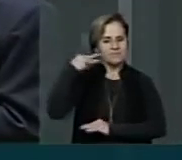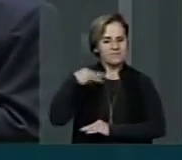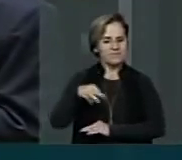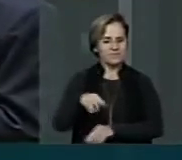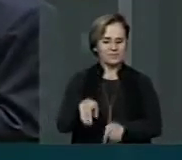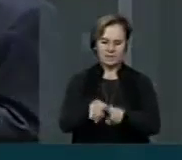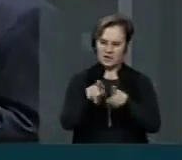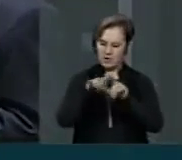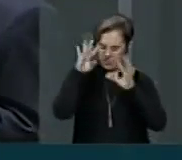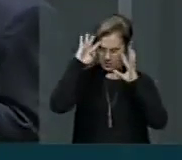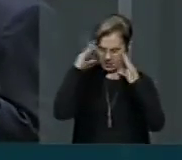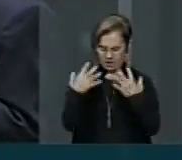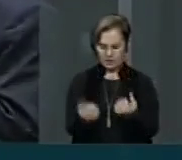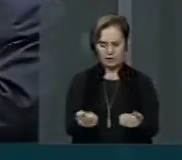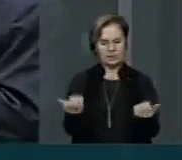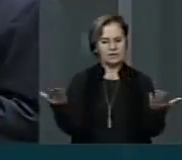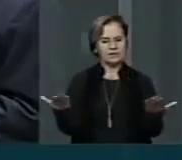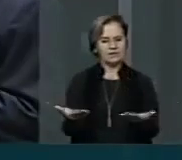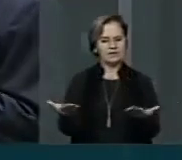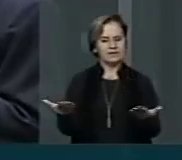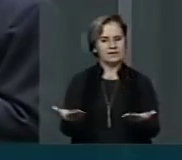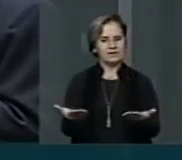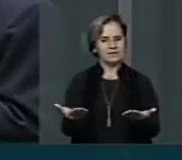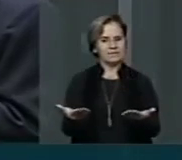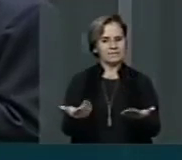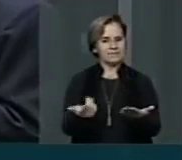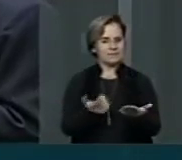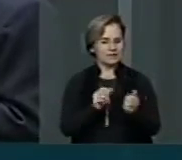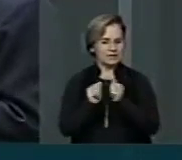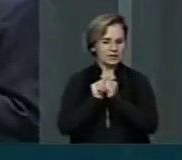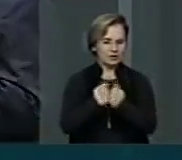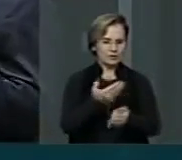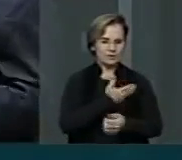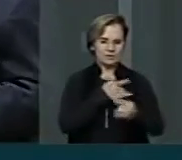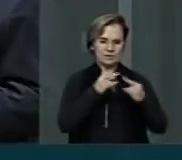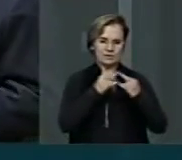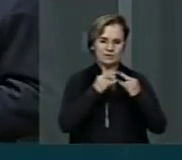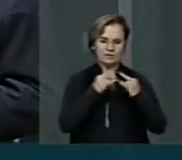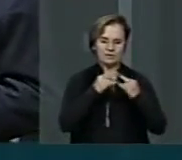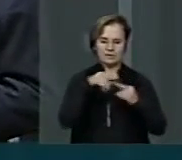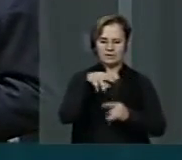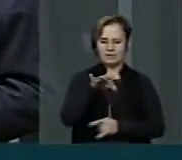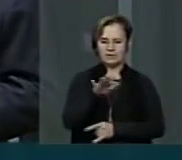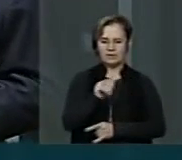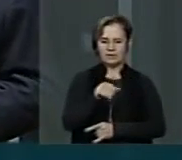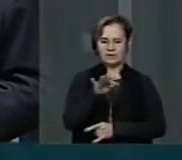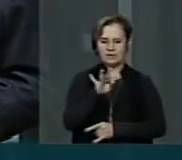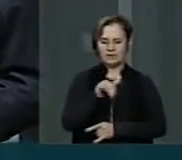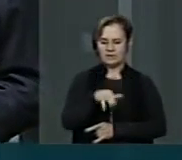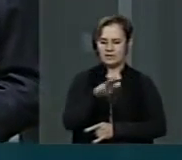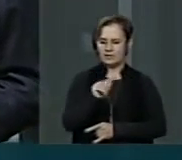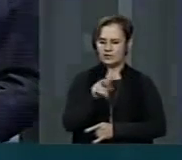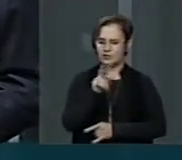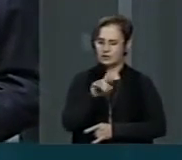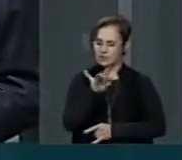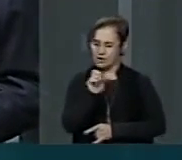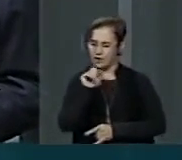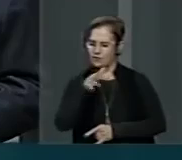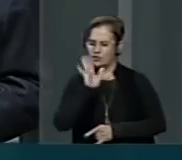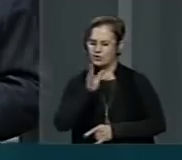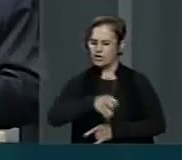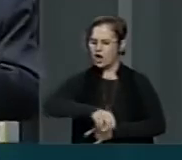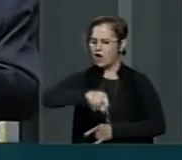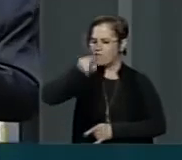Reconhecer aqui que tem um grande companheiro chamado Nat Naysson, que ele faz há vários anos, desde